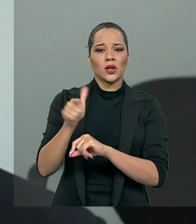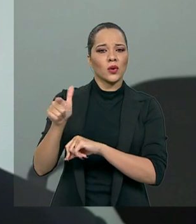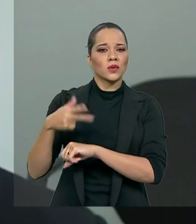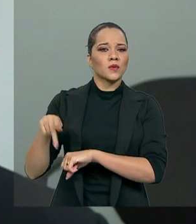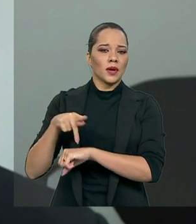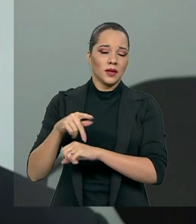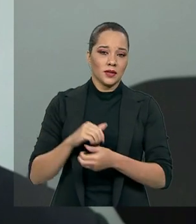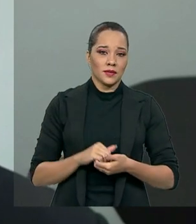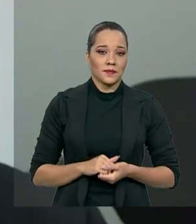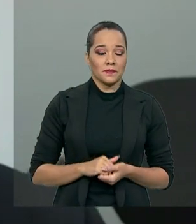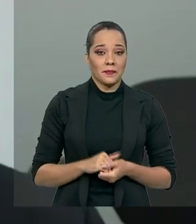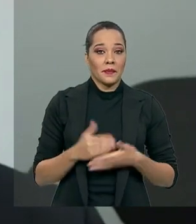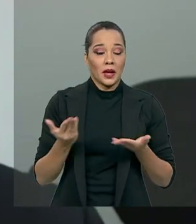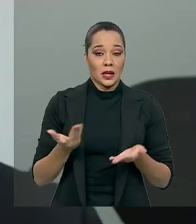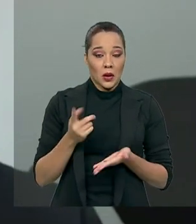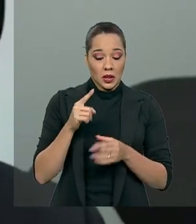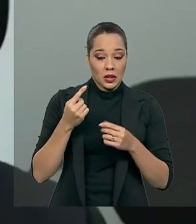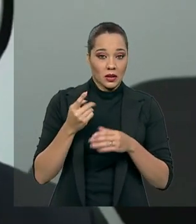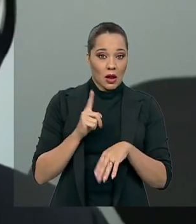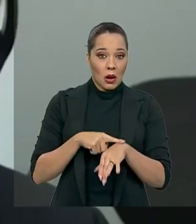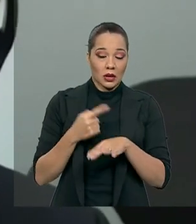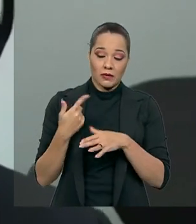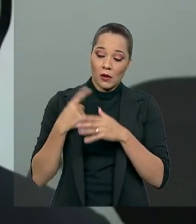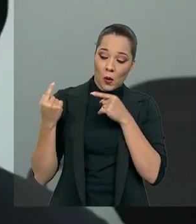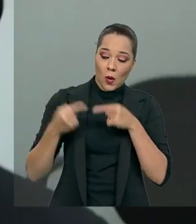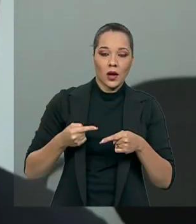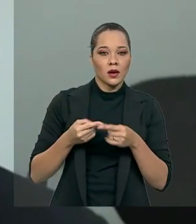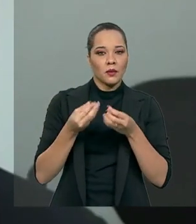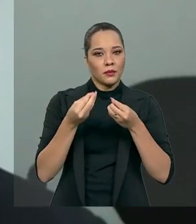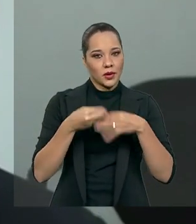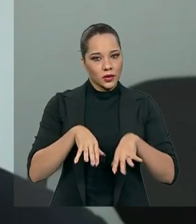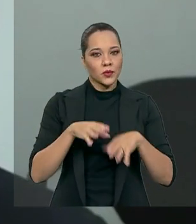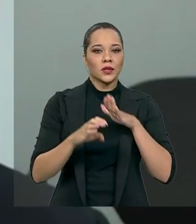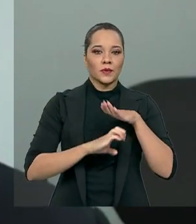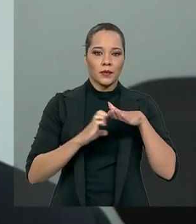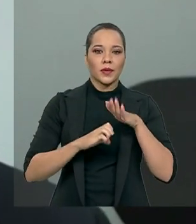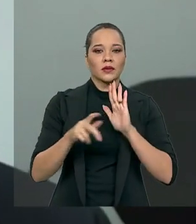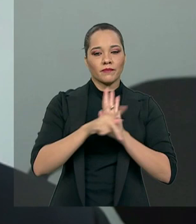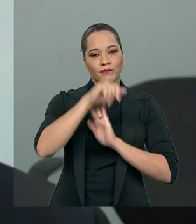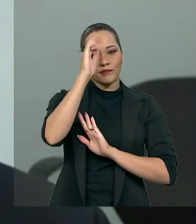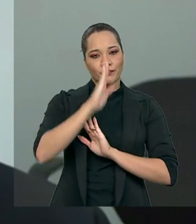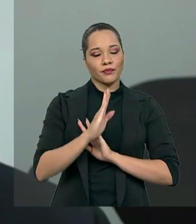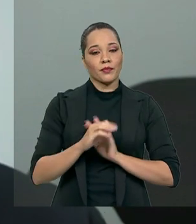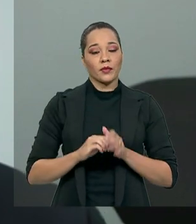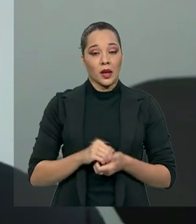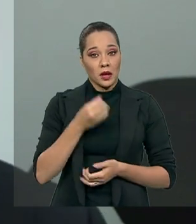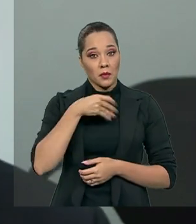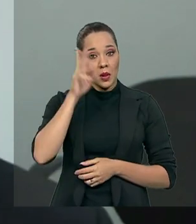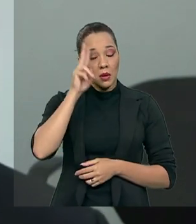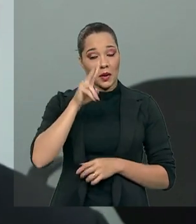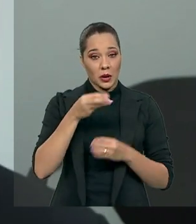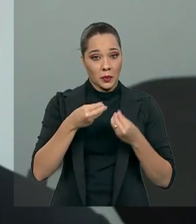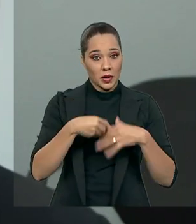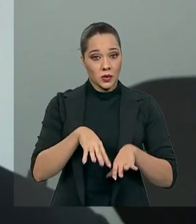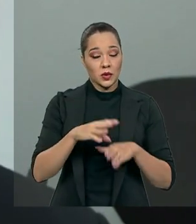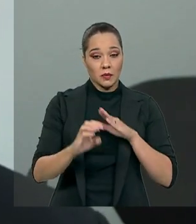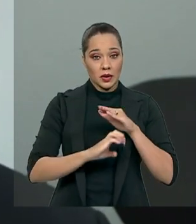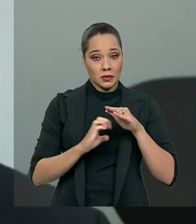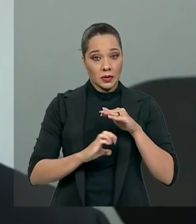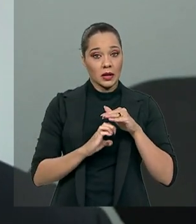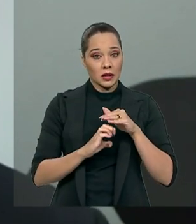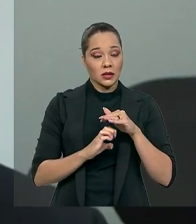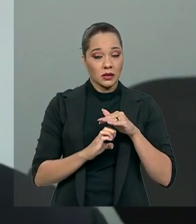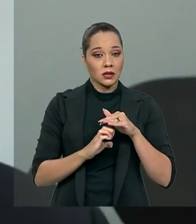países. Então, na hora de concorrer, prejuízo para as empresas brasileiras. E é bom lembrar que o prejuízo para as empresas,